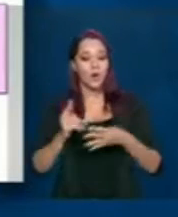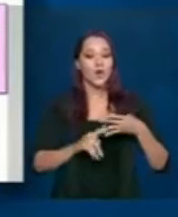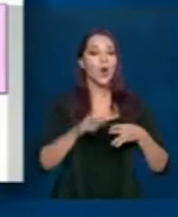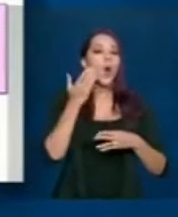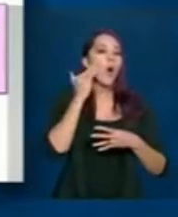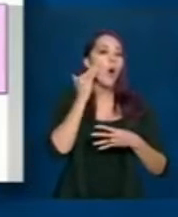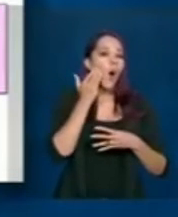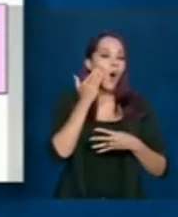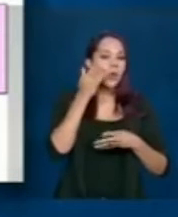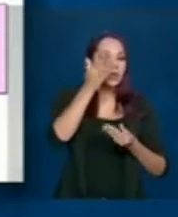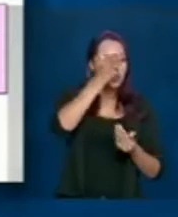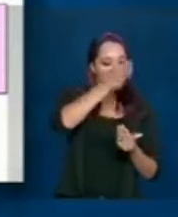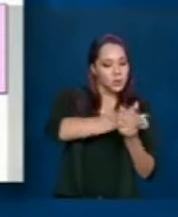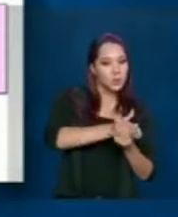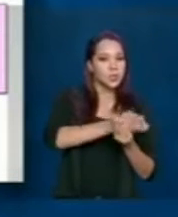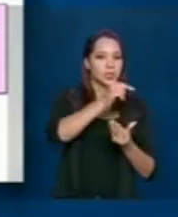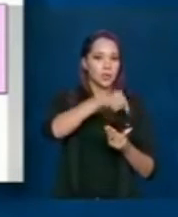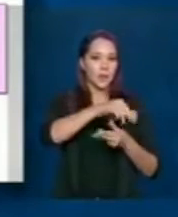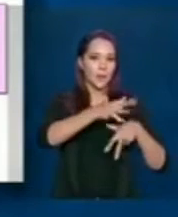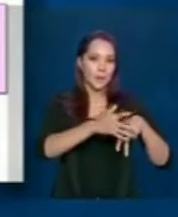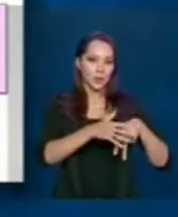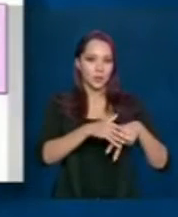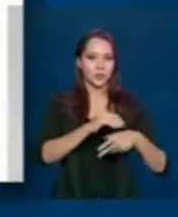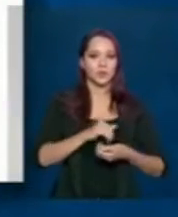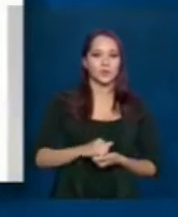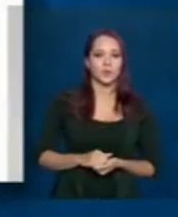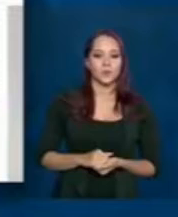rosa fica dentro do prontuário do paciente. Próximo.